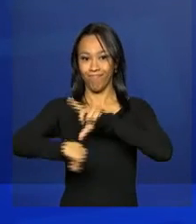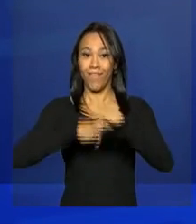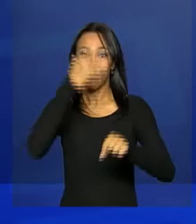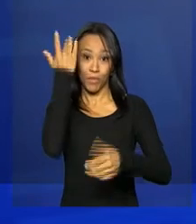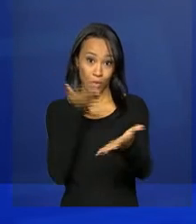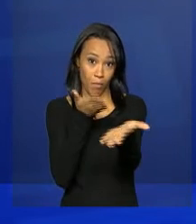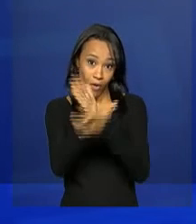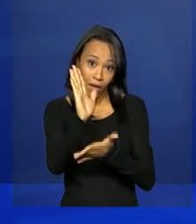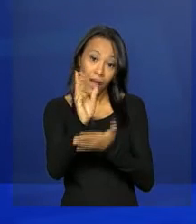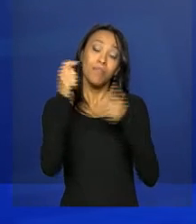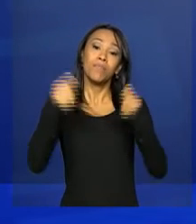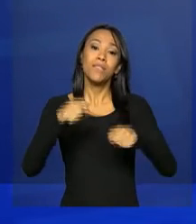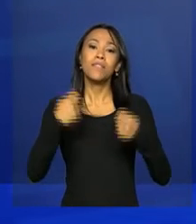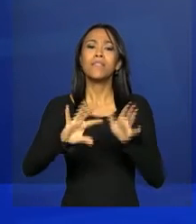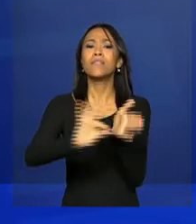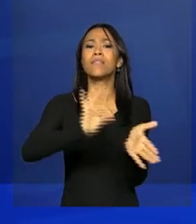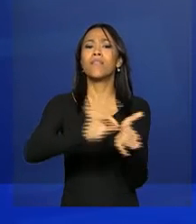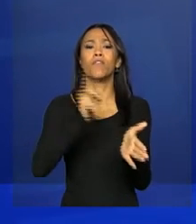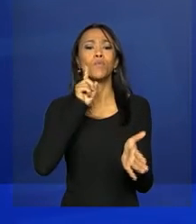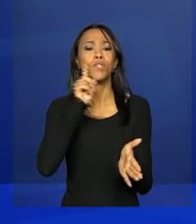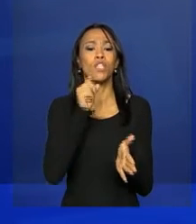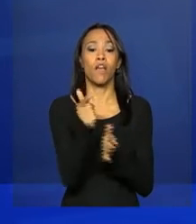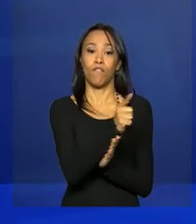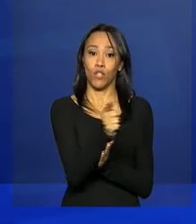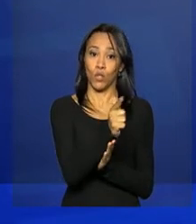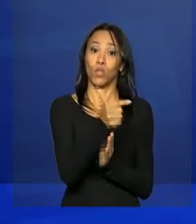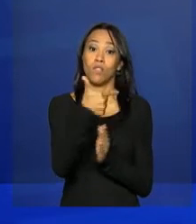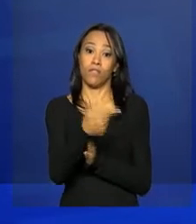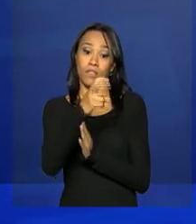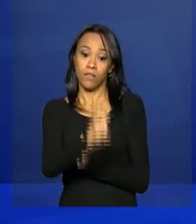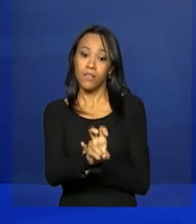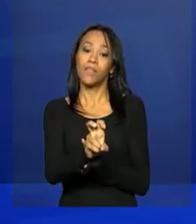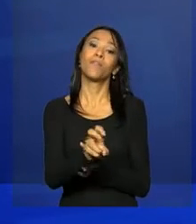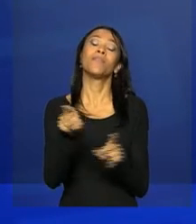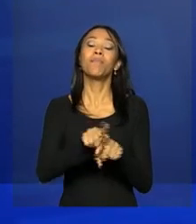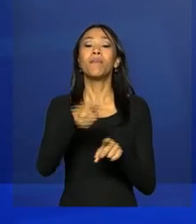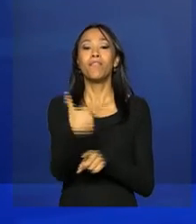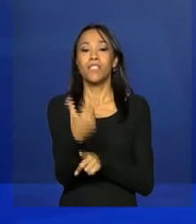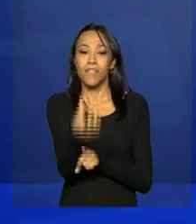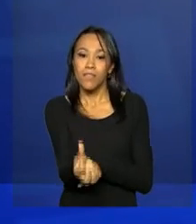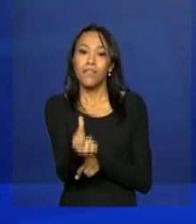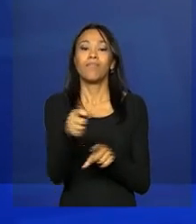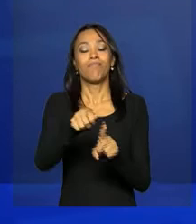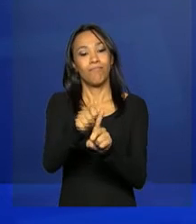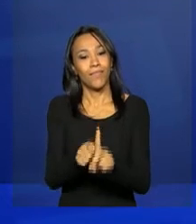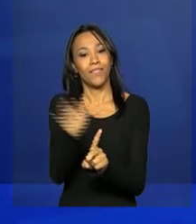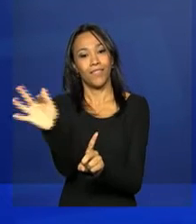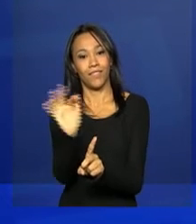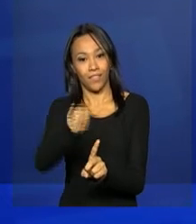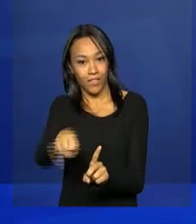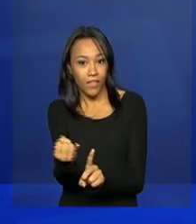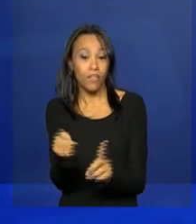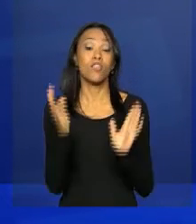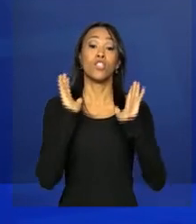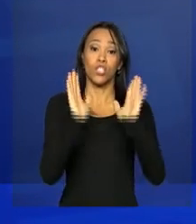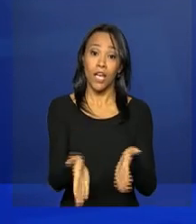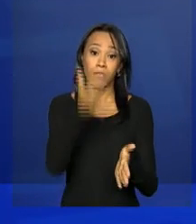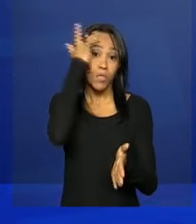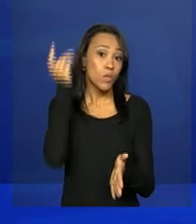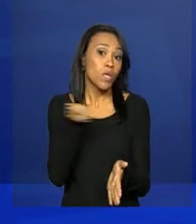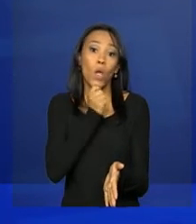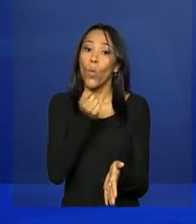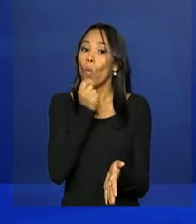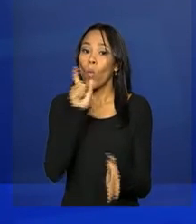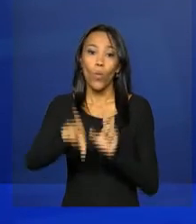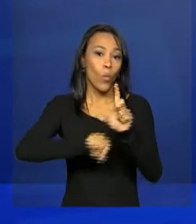aprovados devem fazer a matrícula nos dias 22, 25 e 26 de janeiro. Já os candidatos que não foram